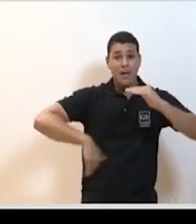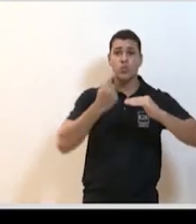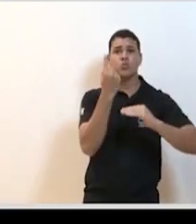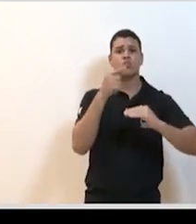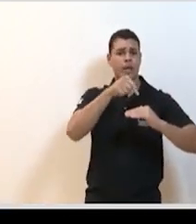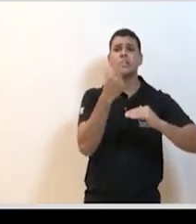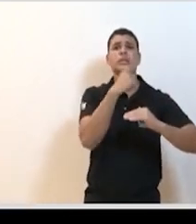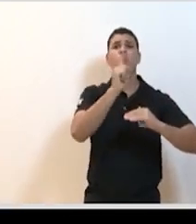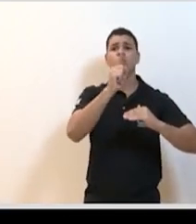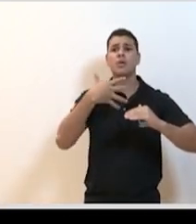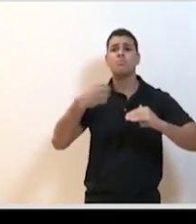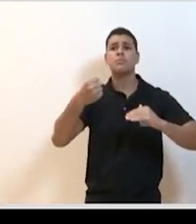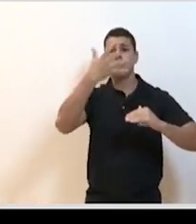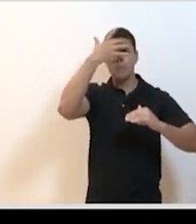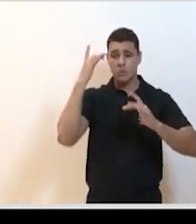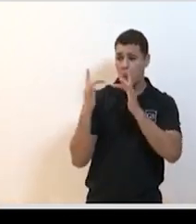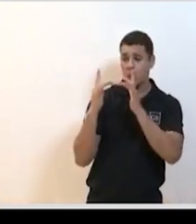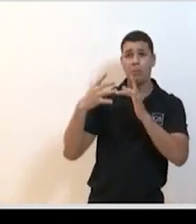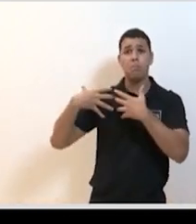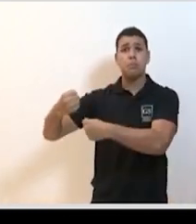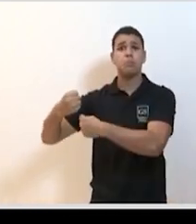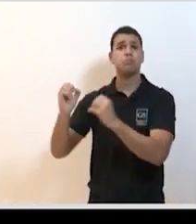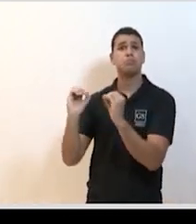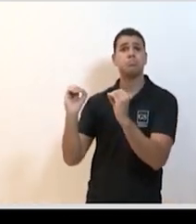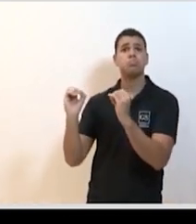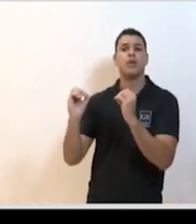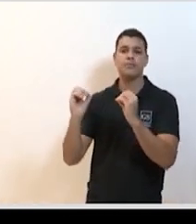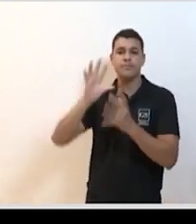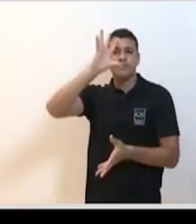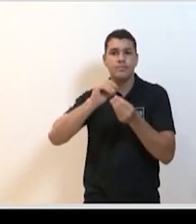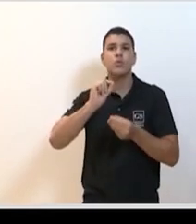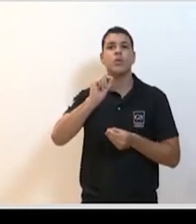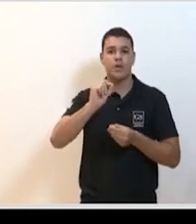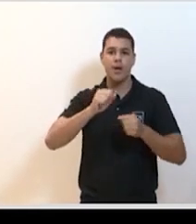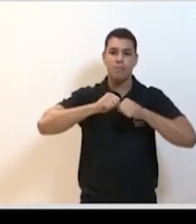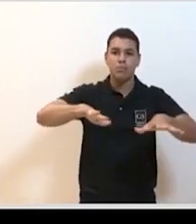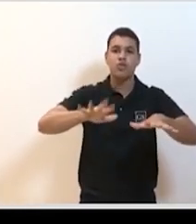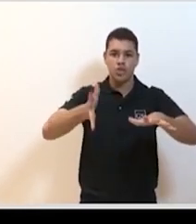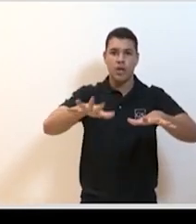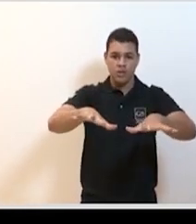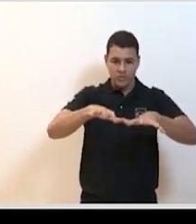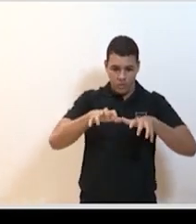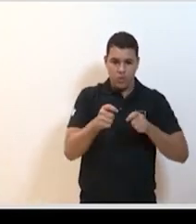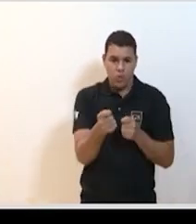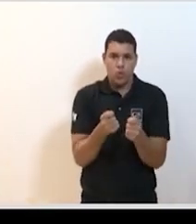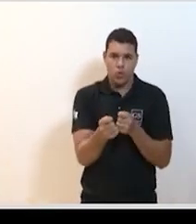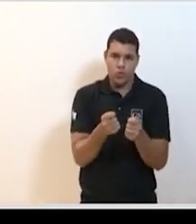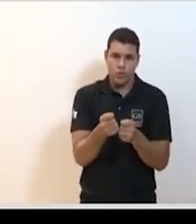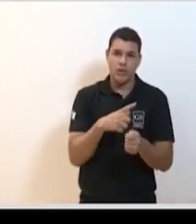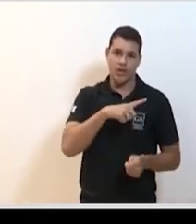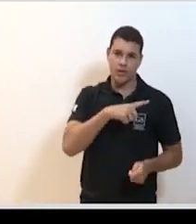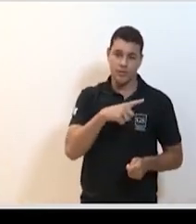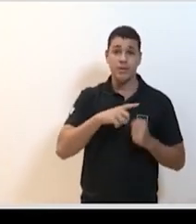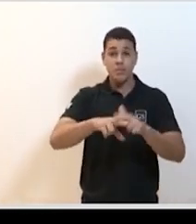infectar sequer uma outra pessoa na média, a gente tem uma epidemia controlada, essa epidemia vai começar a cair os números e a gente vai ter ela sob controle.